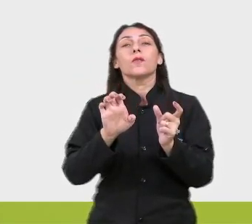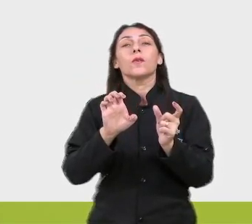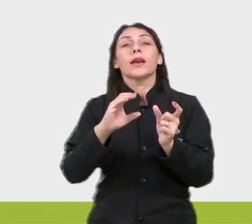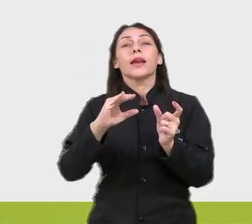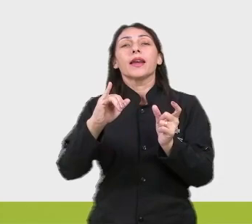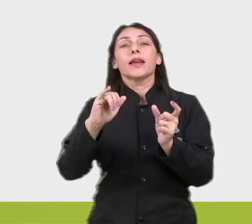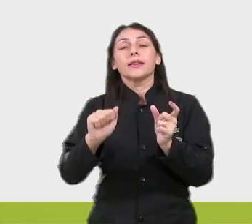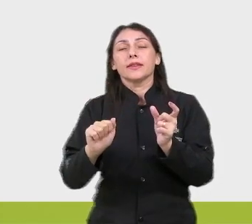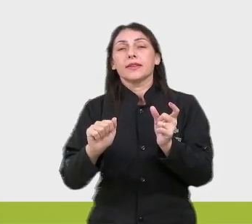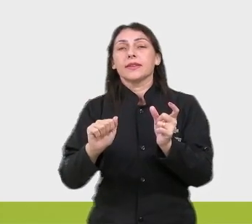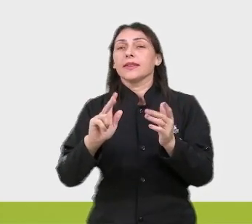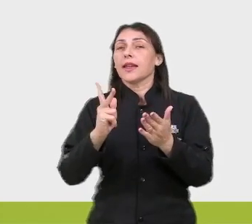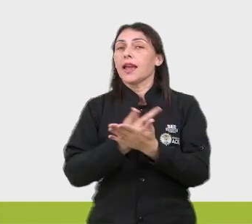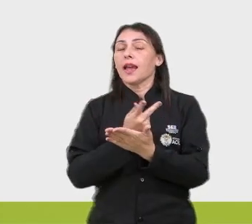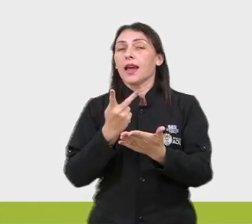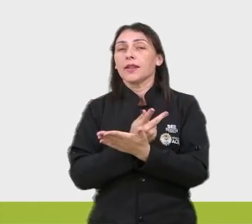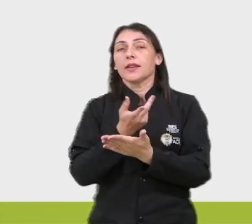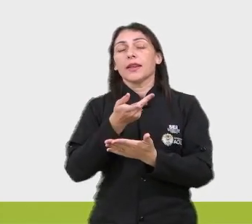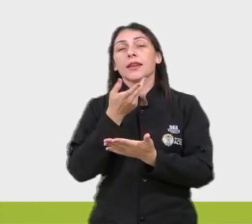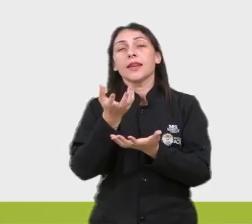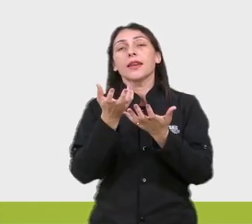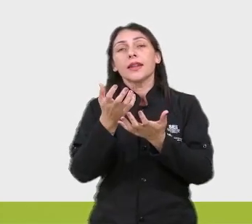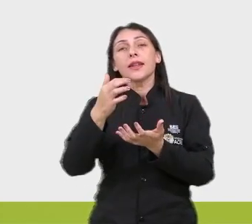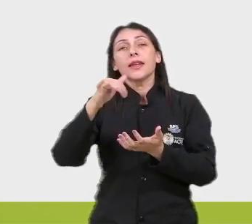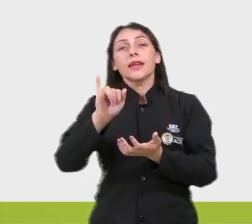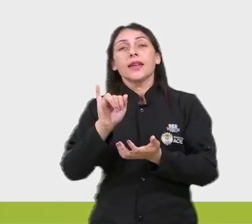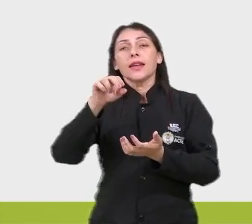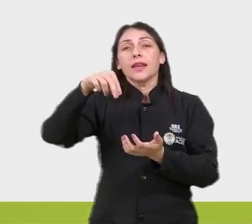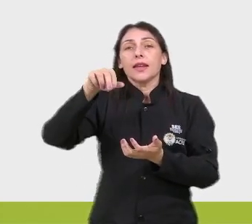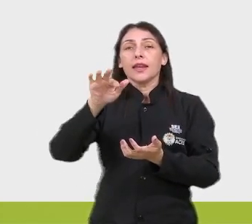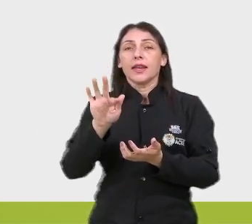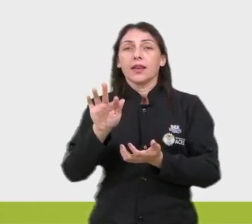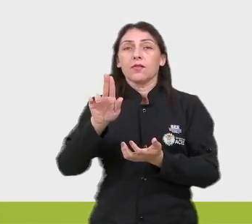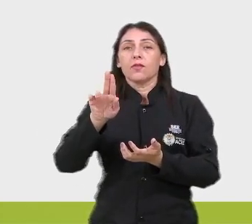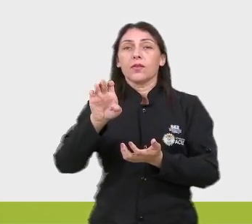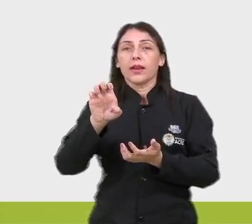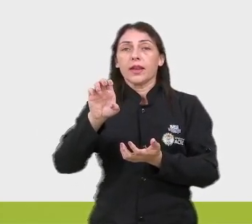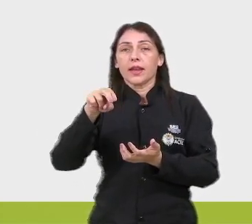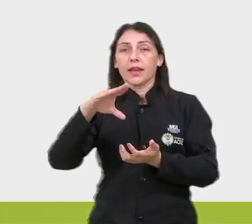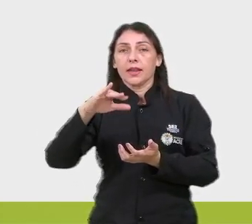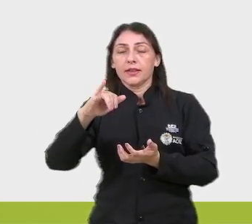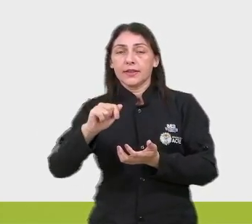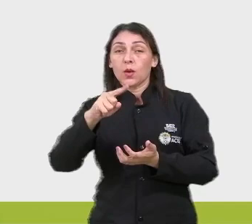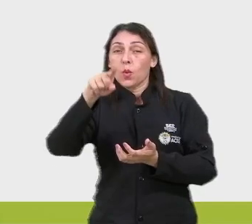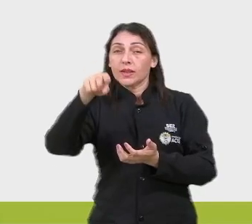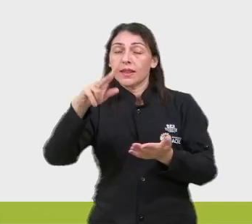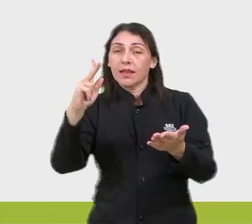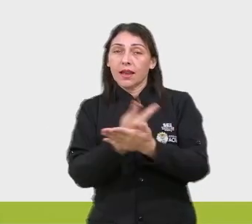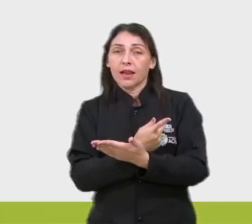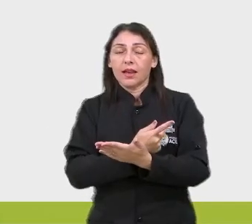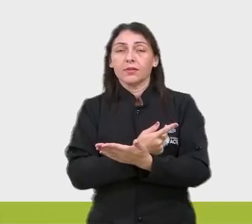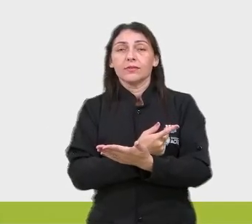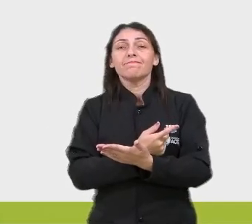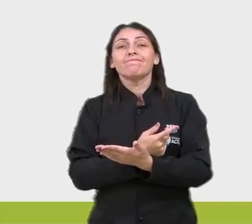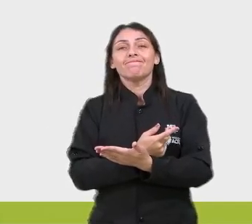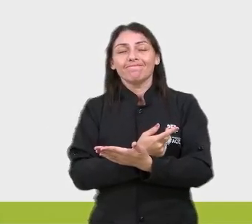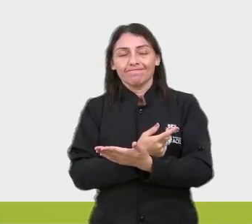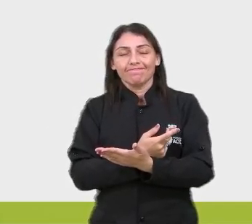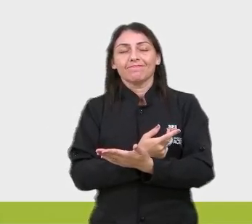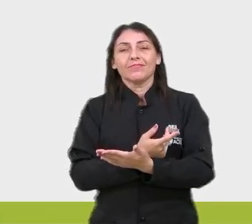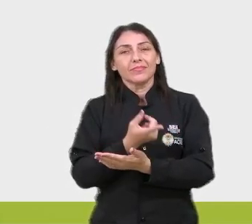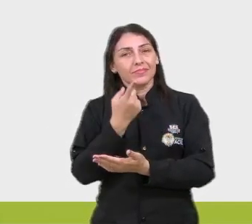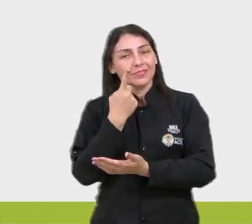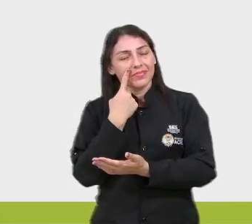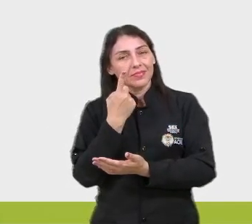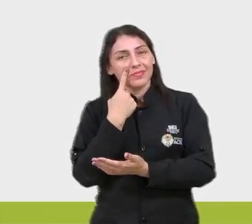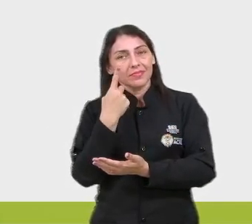circunflexo, quando, na verdade, ele queria dizer que influencia, principalmente, o comportamento humano. Então, vejam